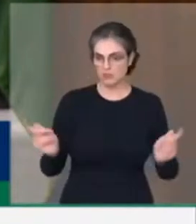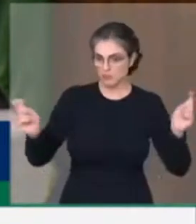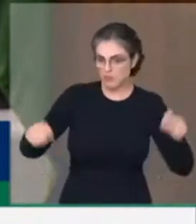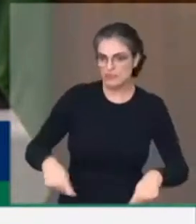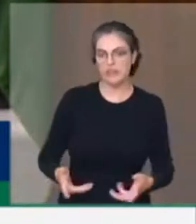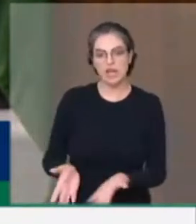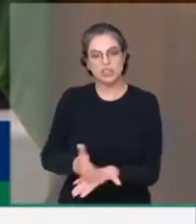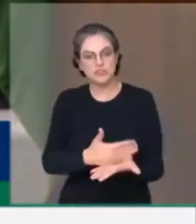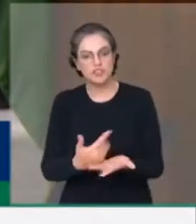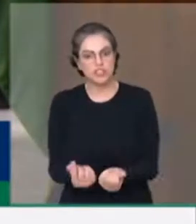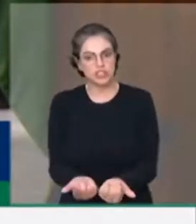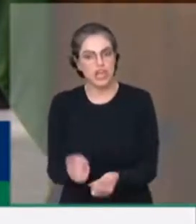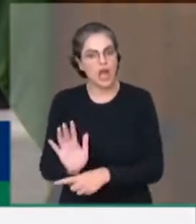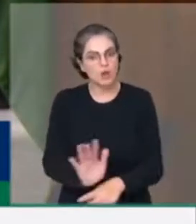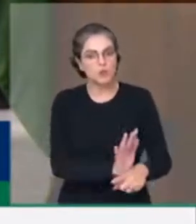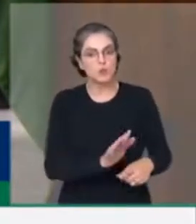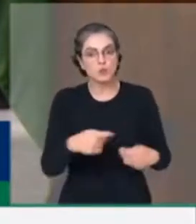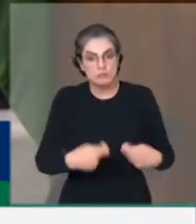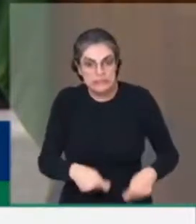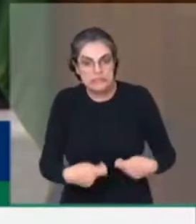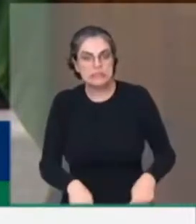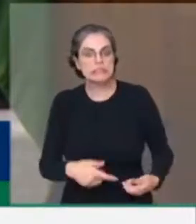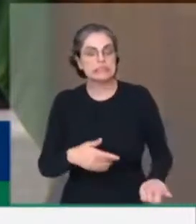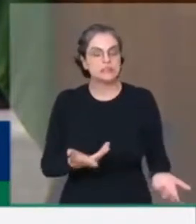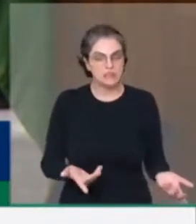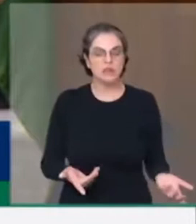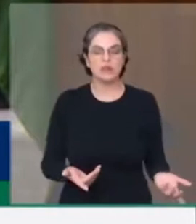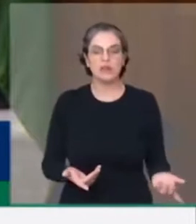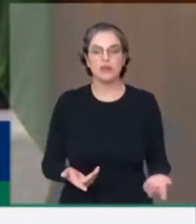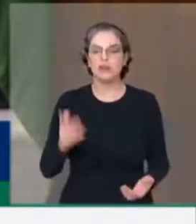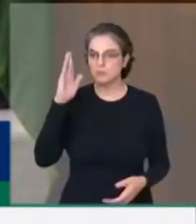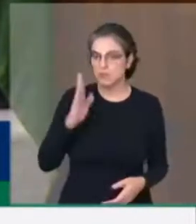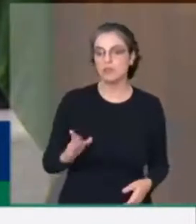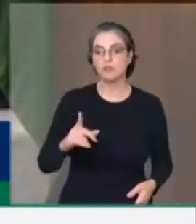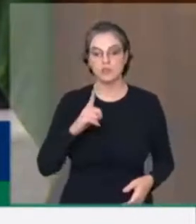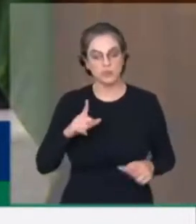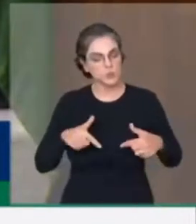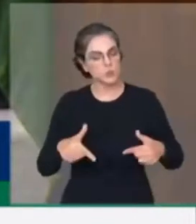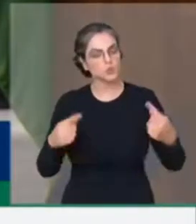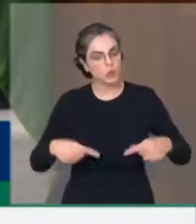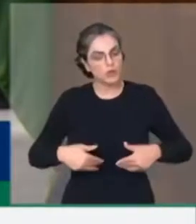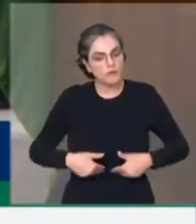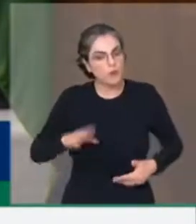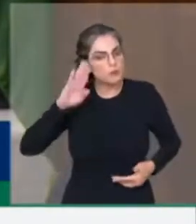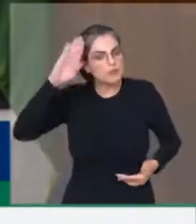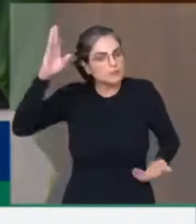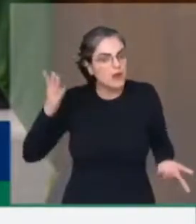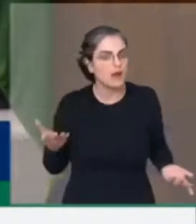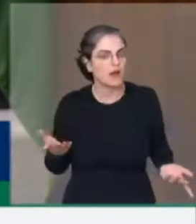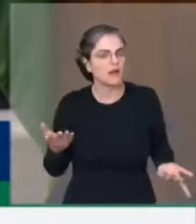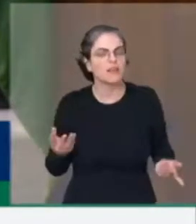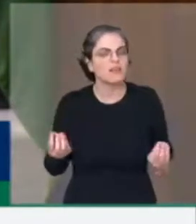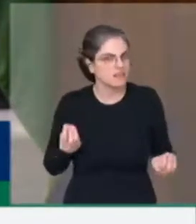riqueza, que tenha um olhar para aqueles que mais precisam, um país que tenha o combate à fome como uma prioridade, um país que